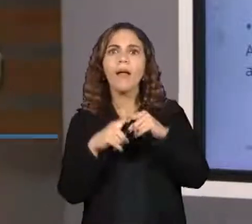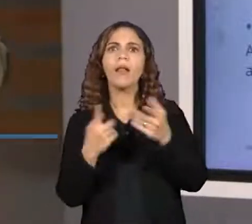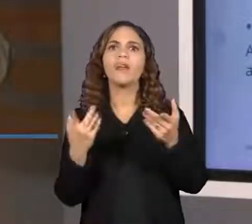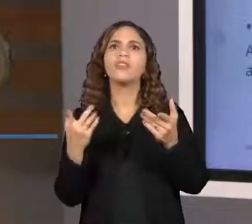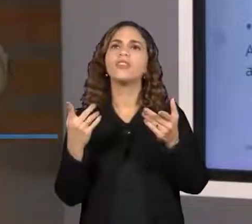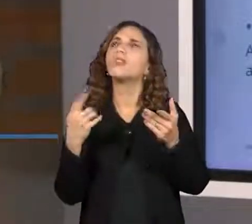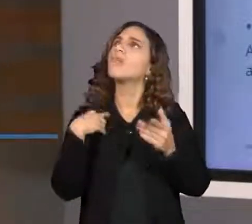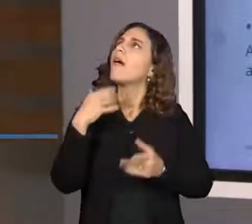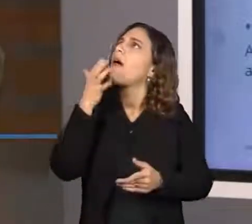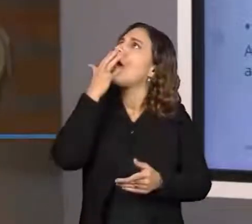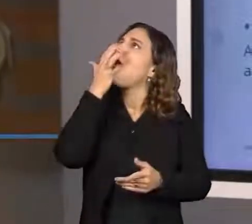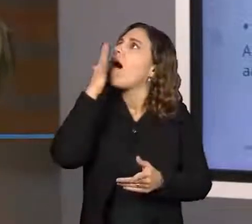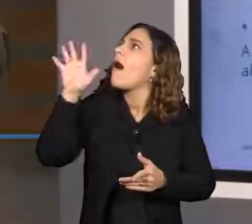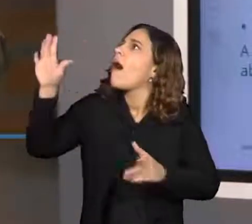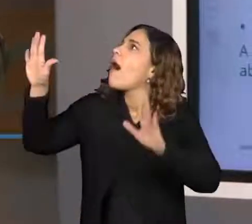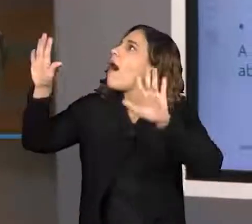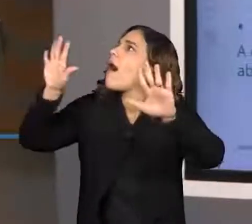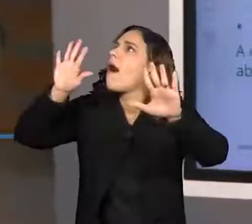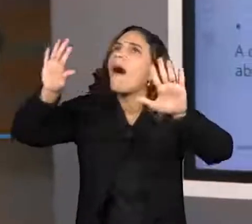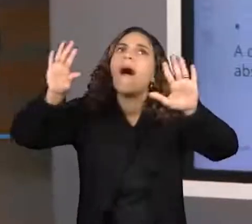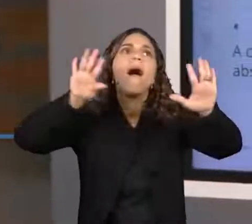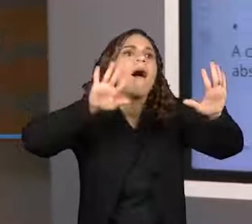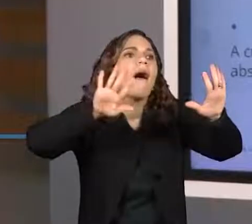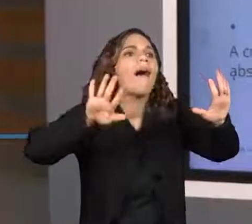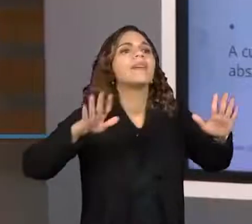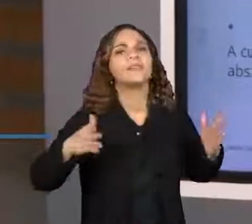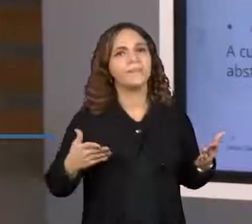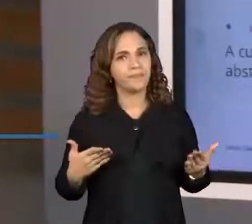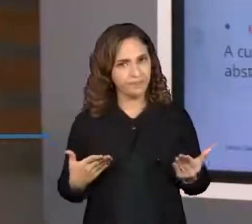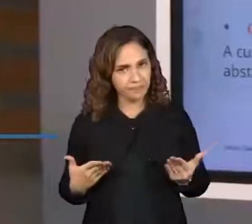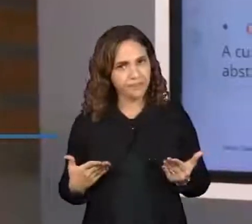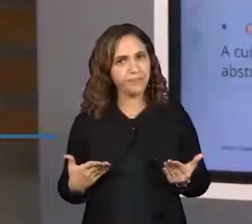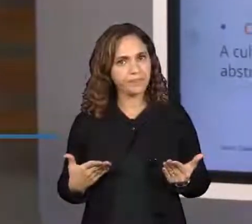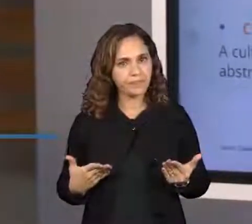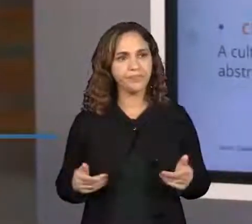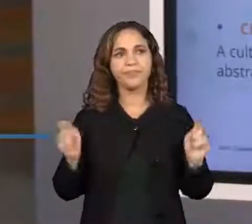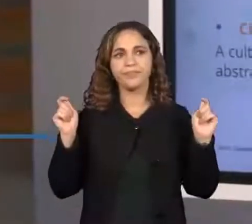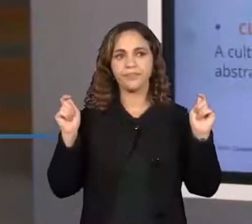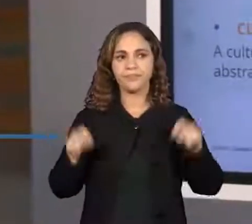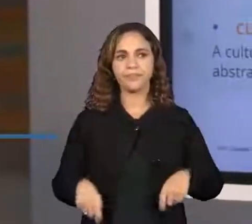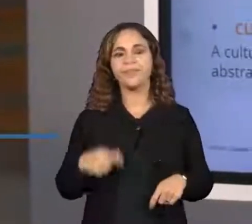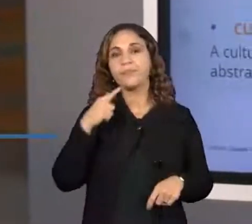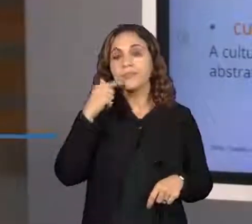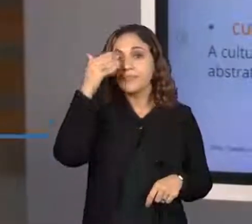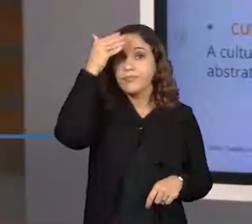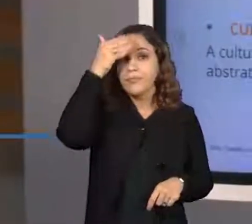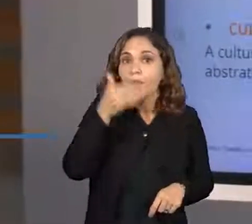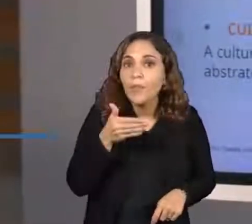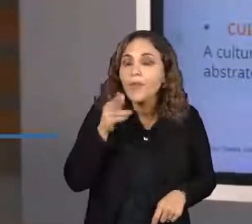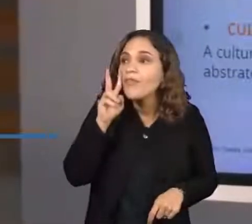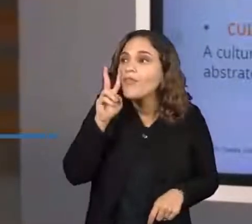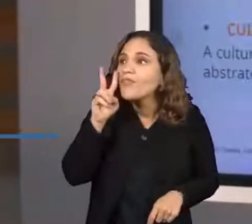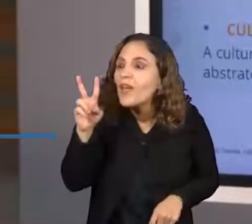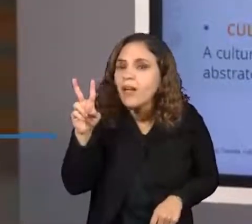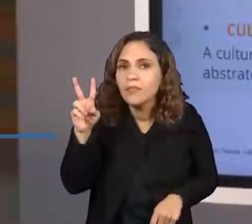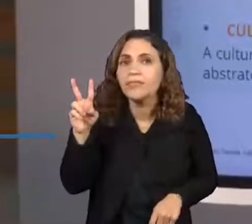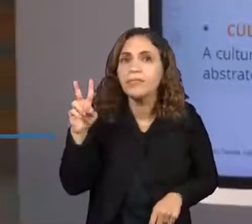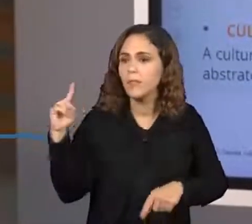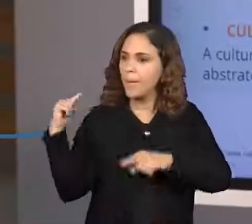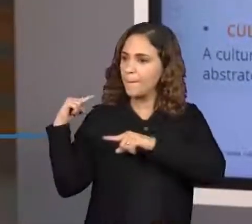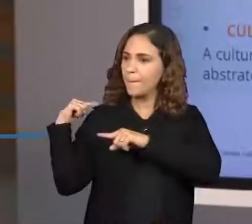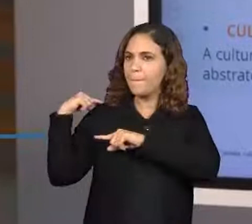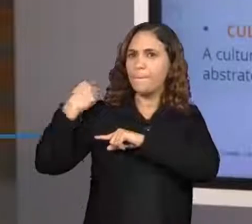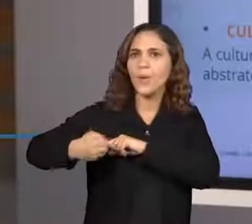monumento. Então, tudo que é palpável, eu consigo tocar. E é passado aí de geração para